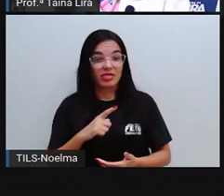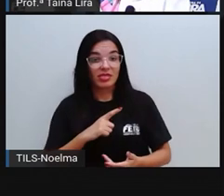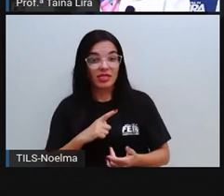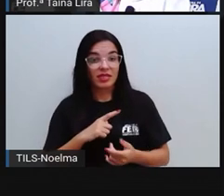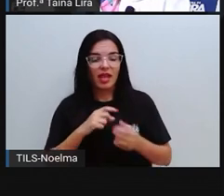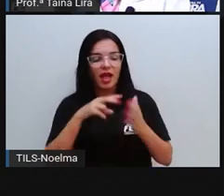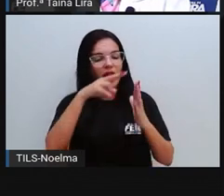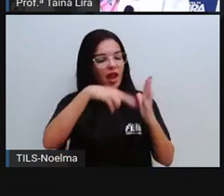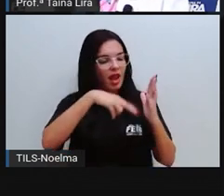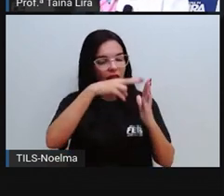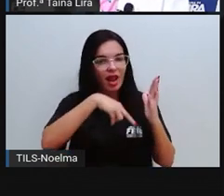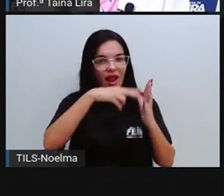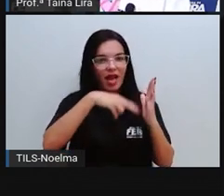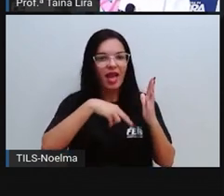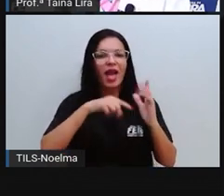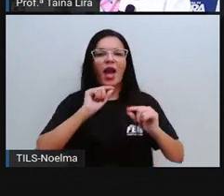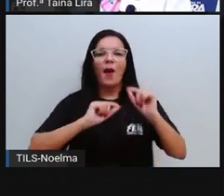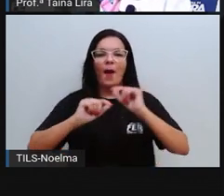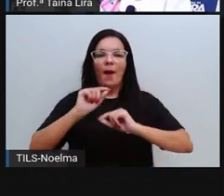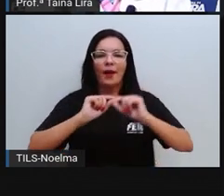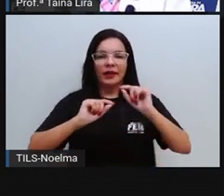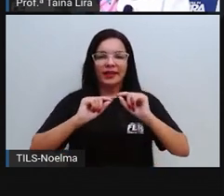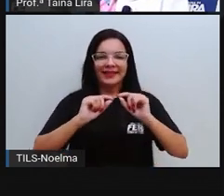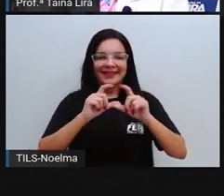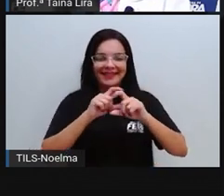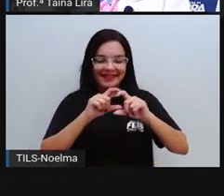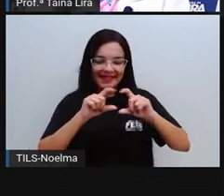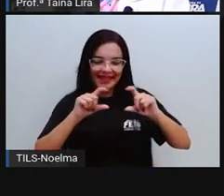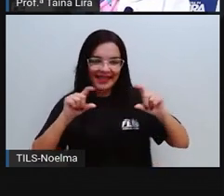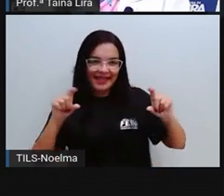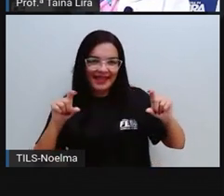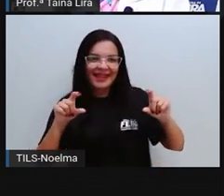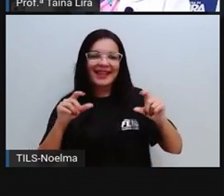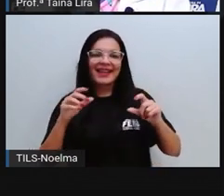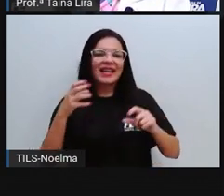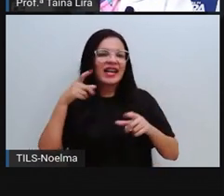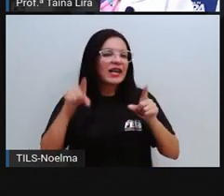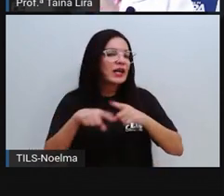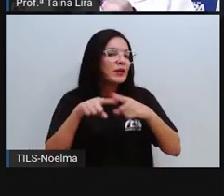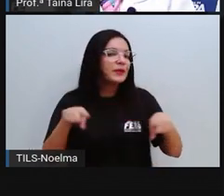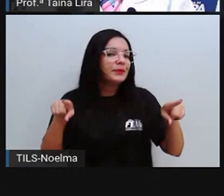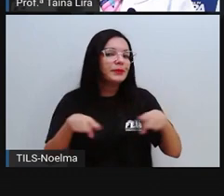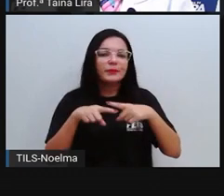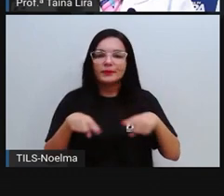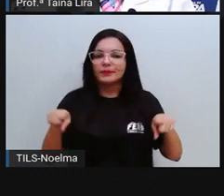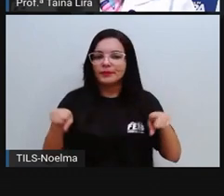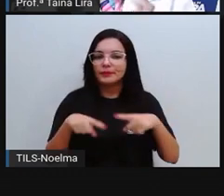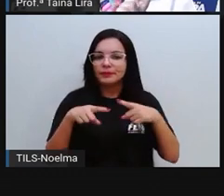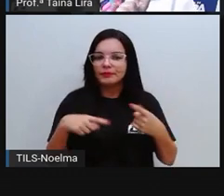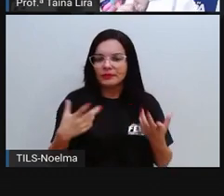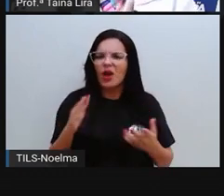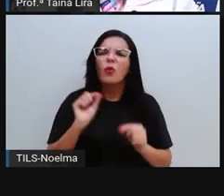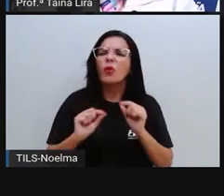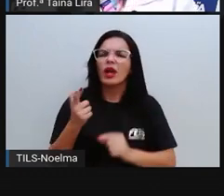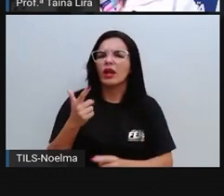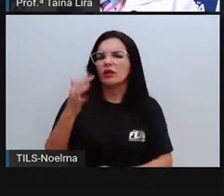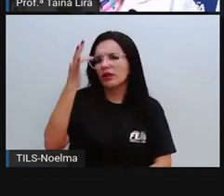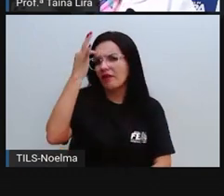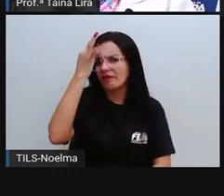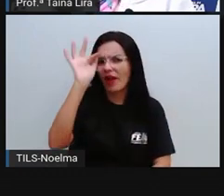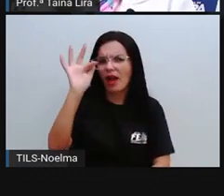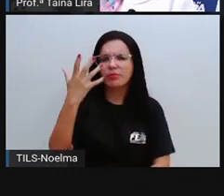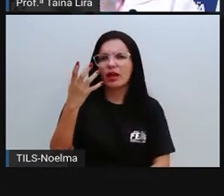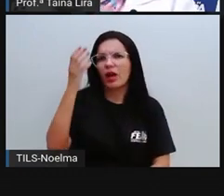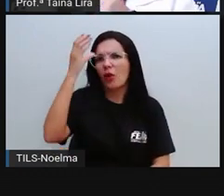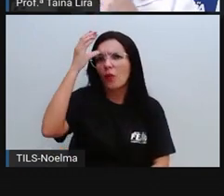Pró iria ler para vocês um pedacinho desse texto. Que era o quê mesmo? Uma fábula, um conto,